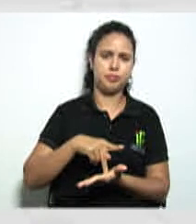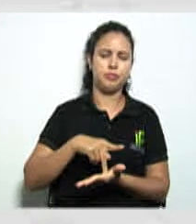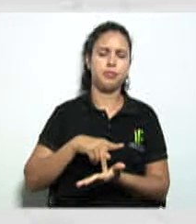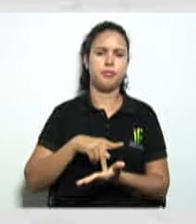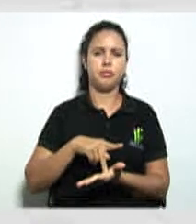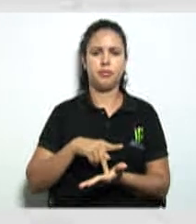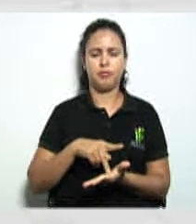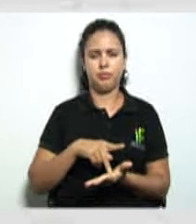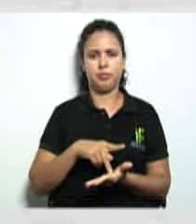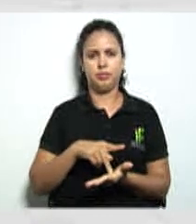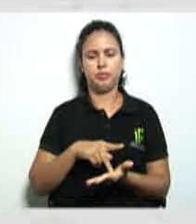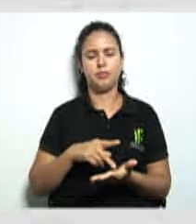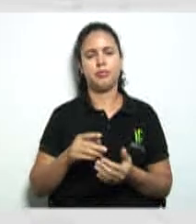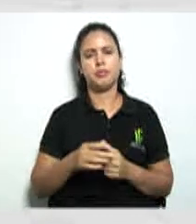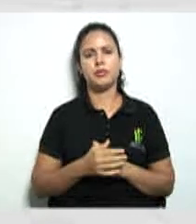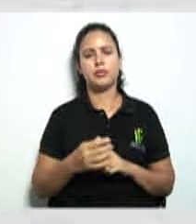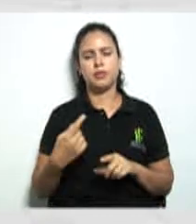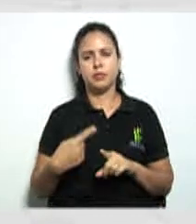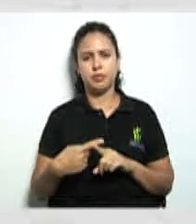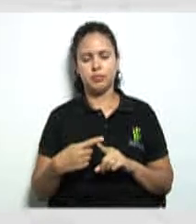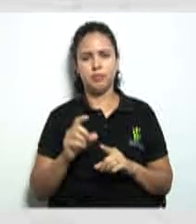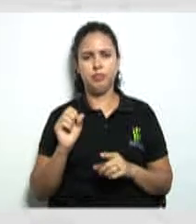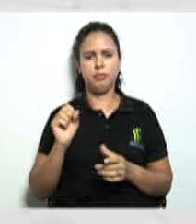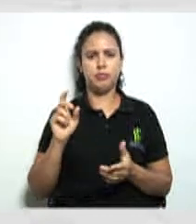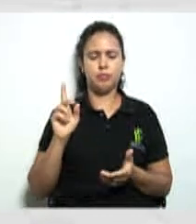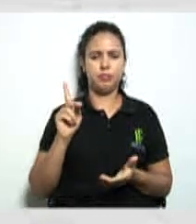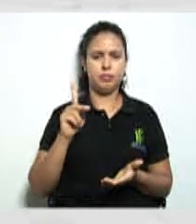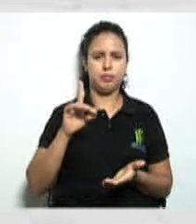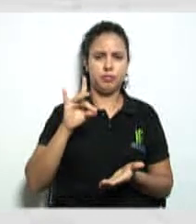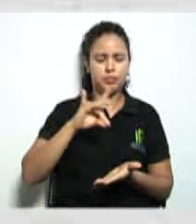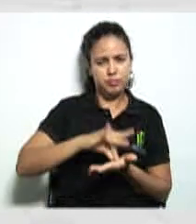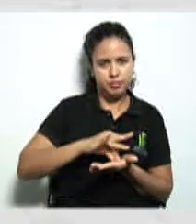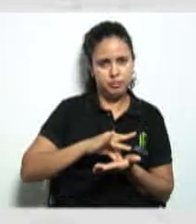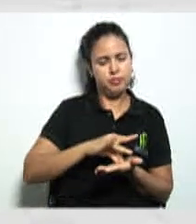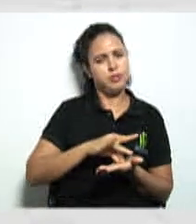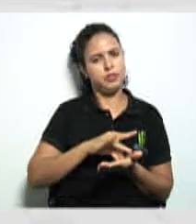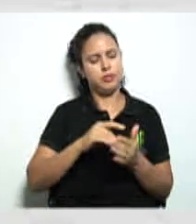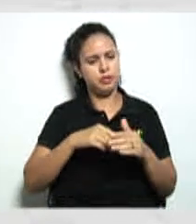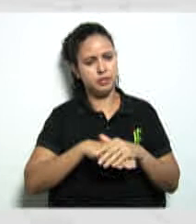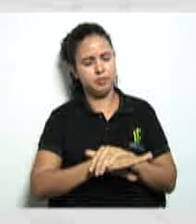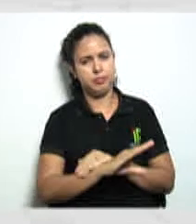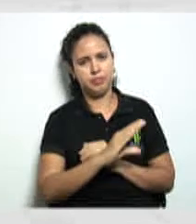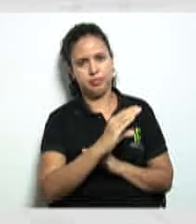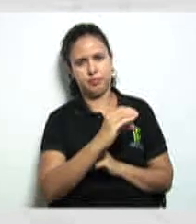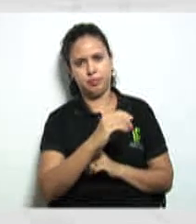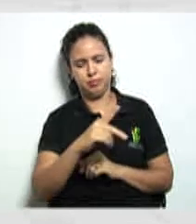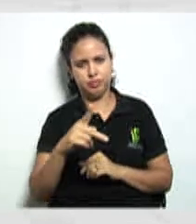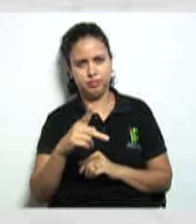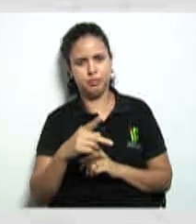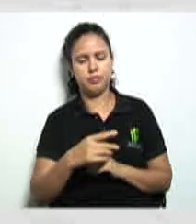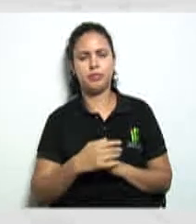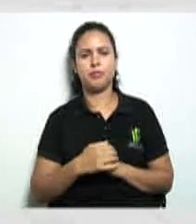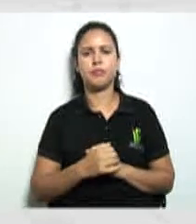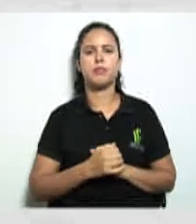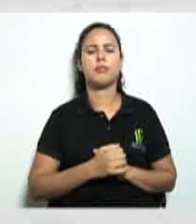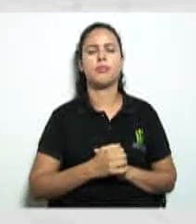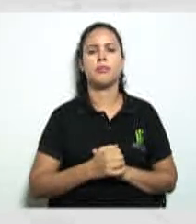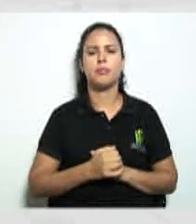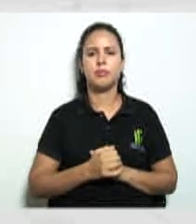a cópia autenticada porque o documento original vai ser da cooperativa né olha só é